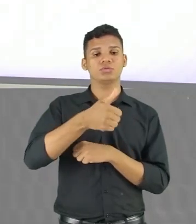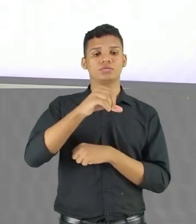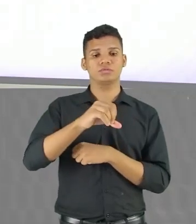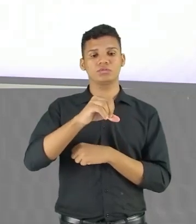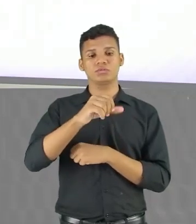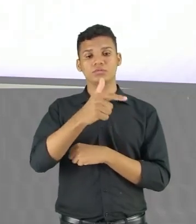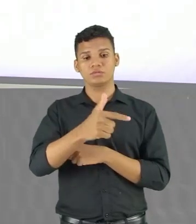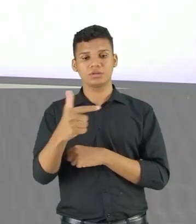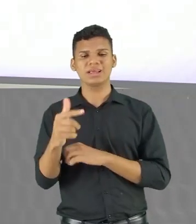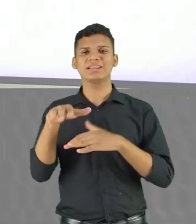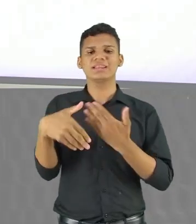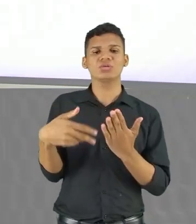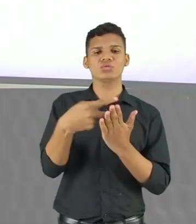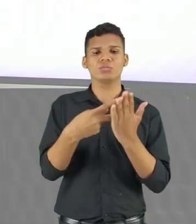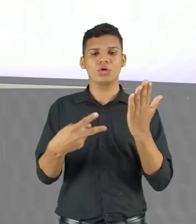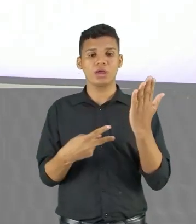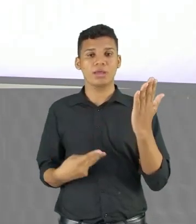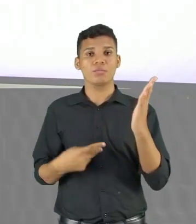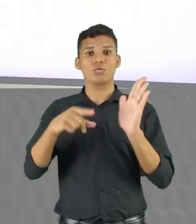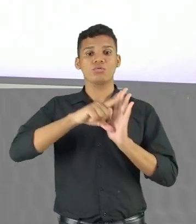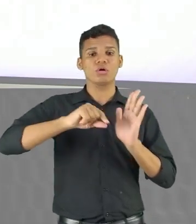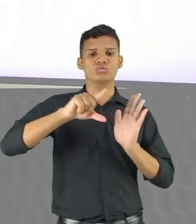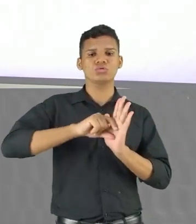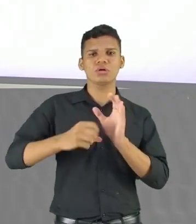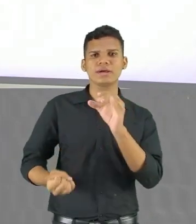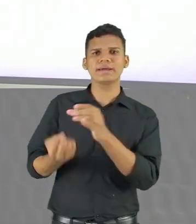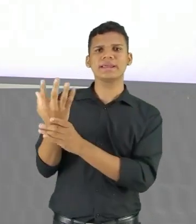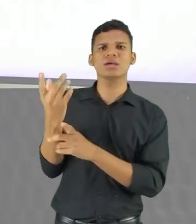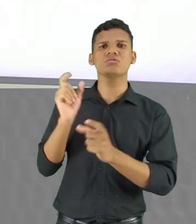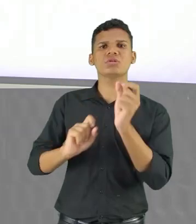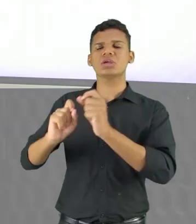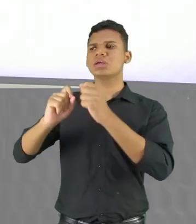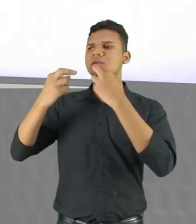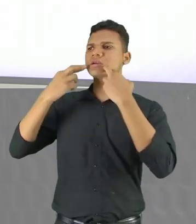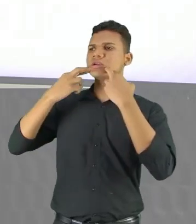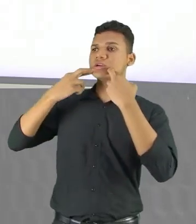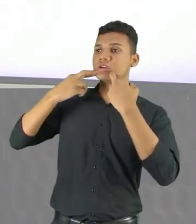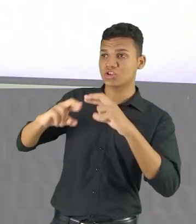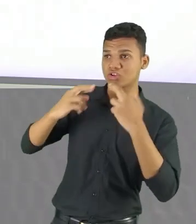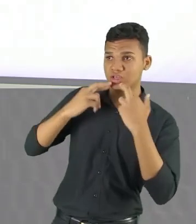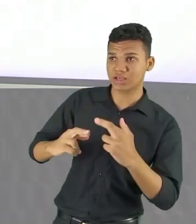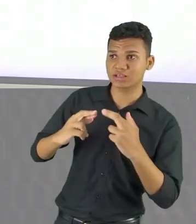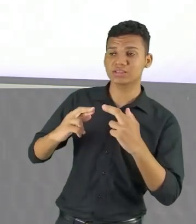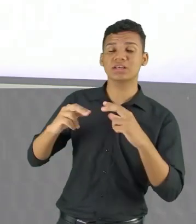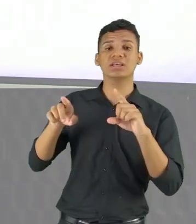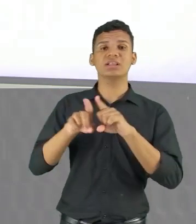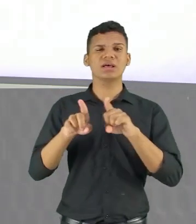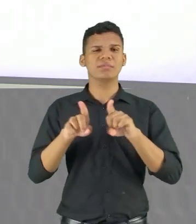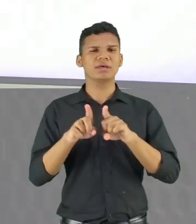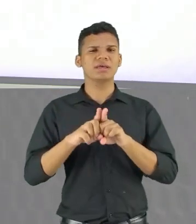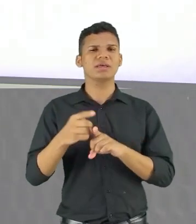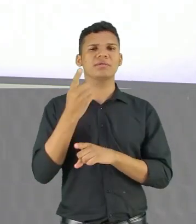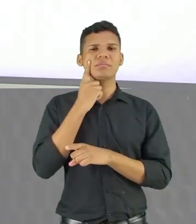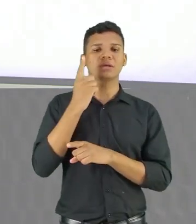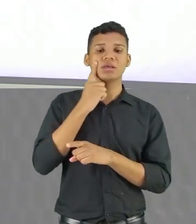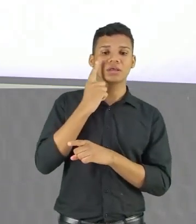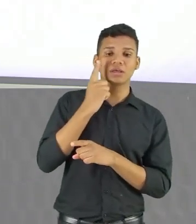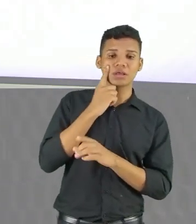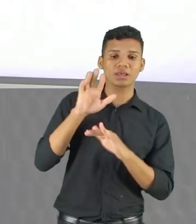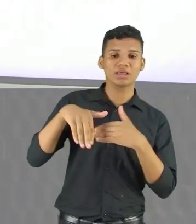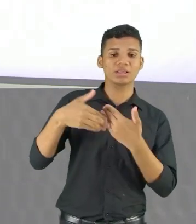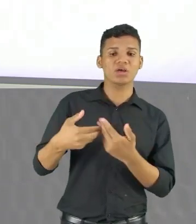No poema, o autor elabora críticas e propostas que representam o pensamento estético